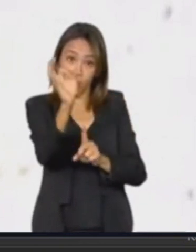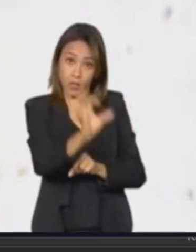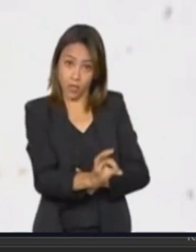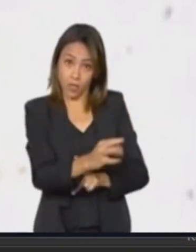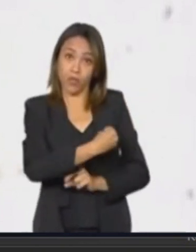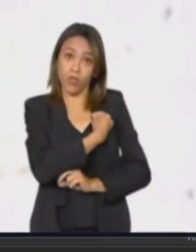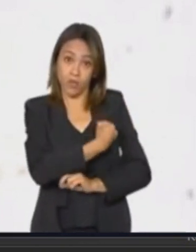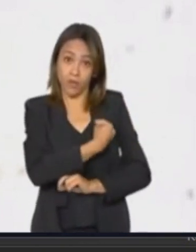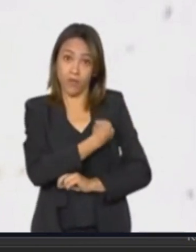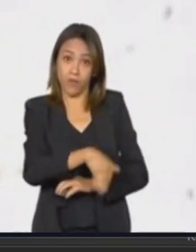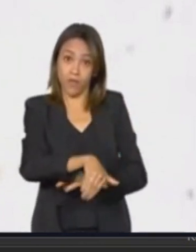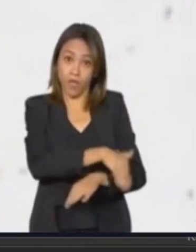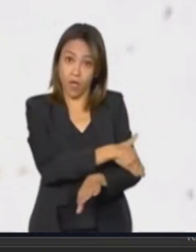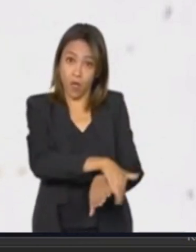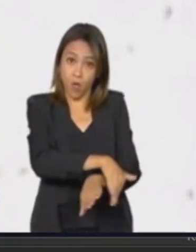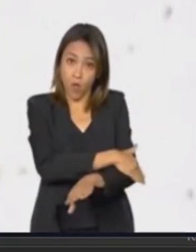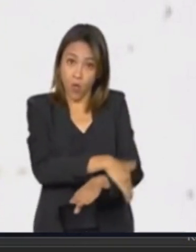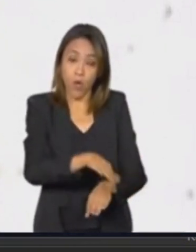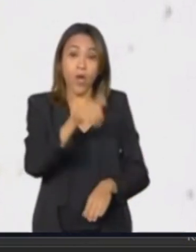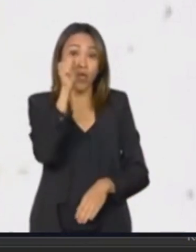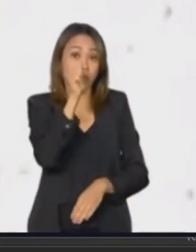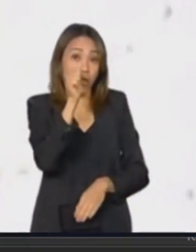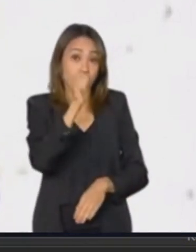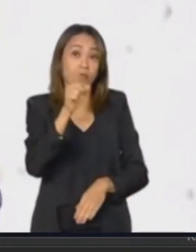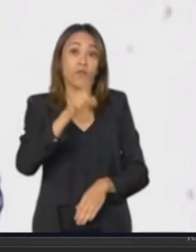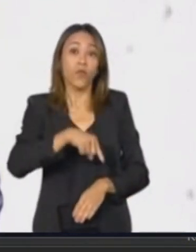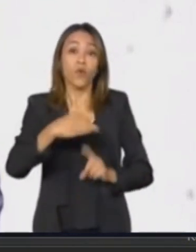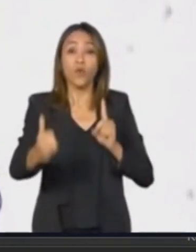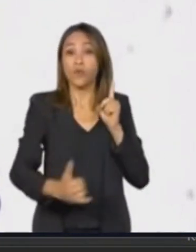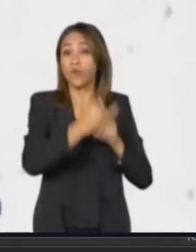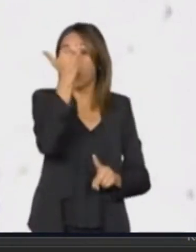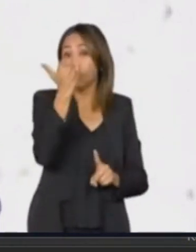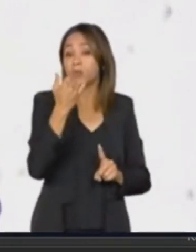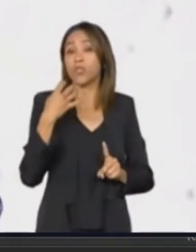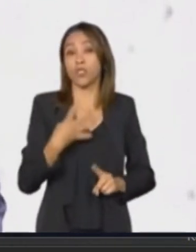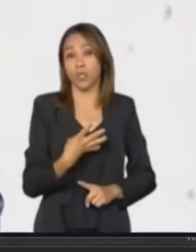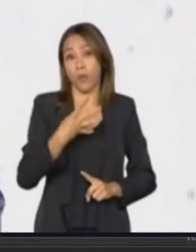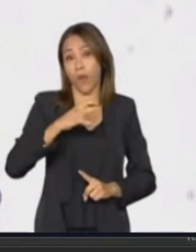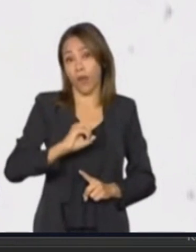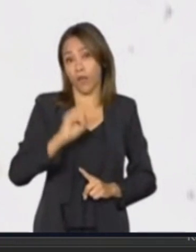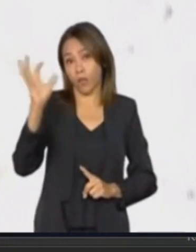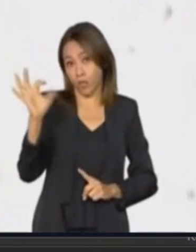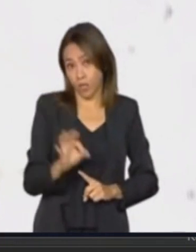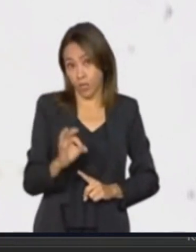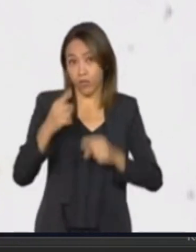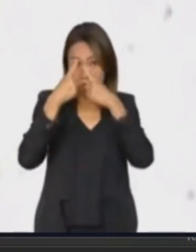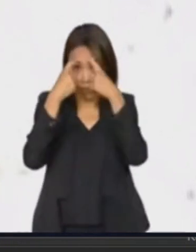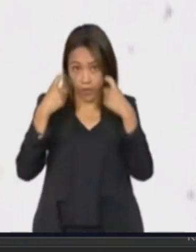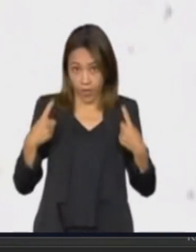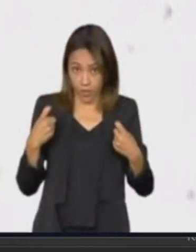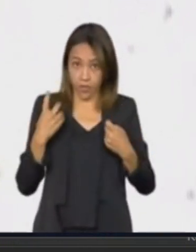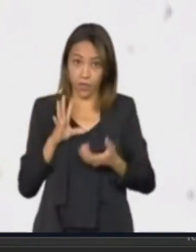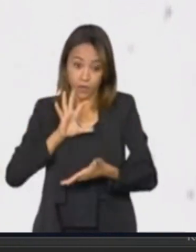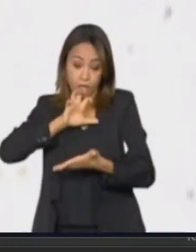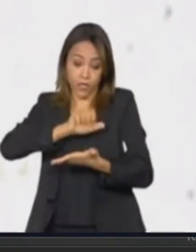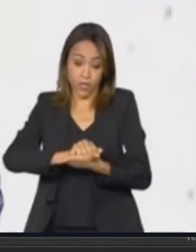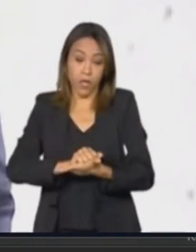vivendo nas ruas, foram vítimas de 40% de todos os casos de violência notificados em 2022.